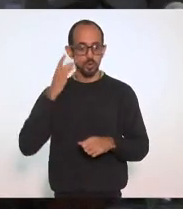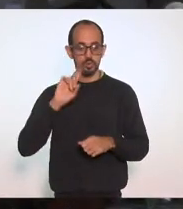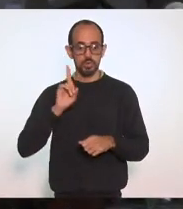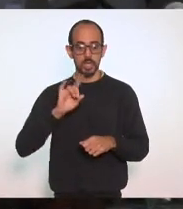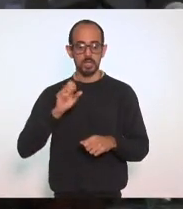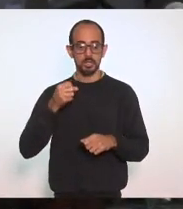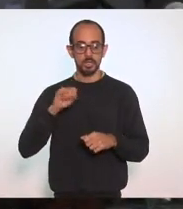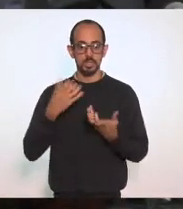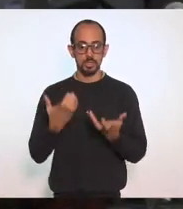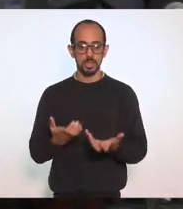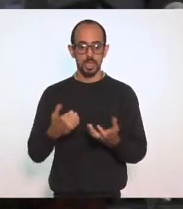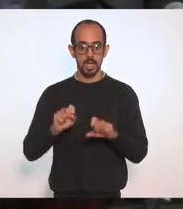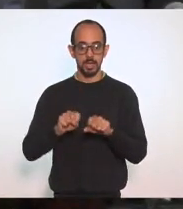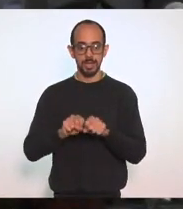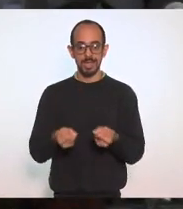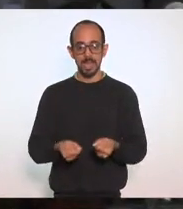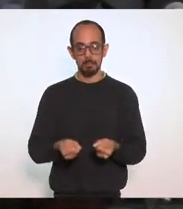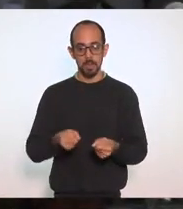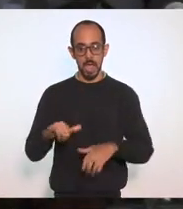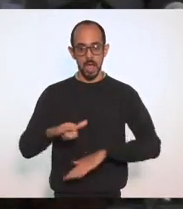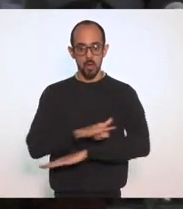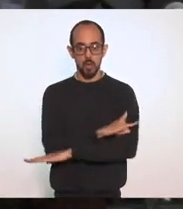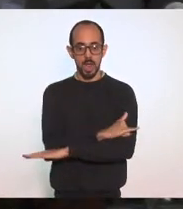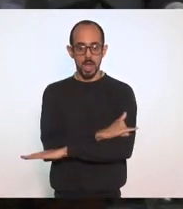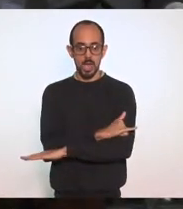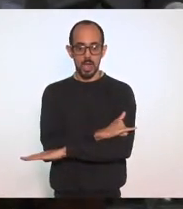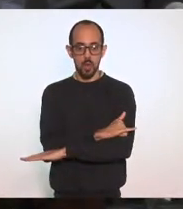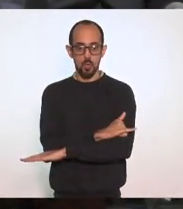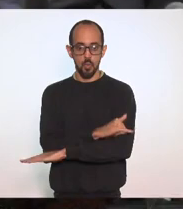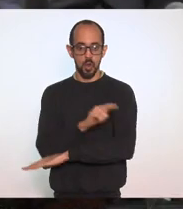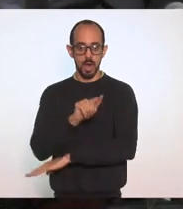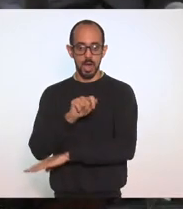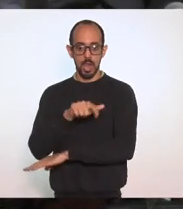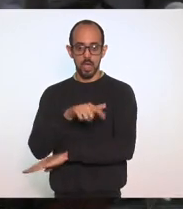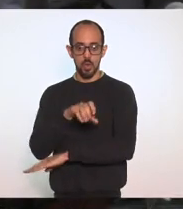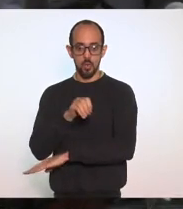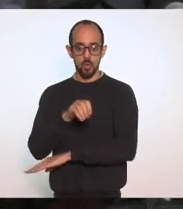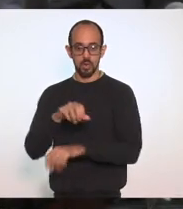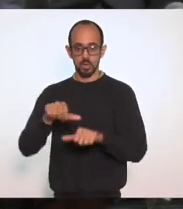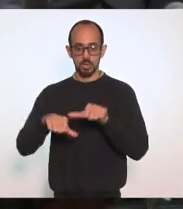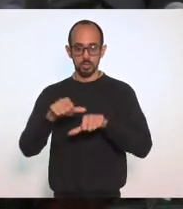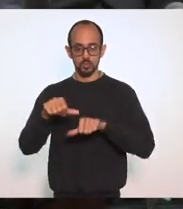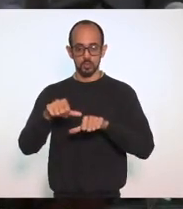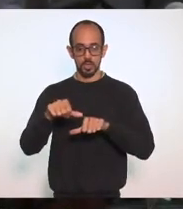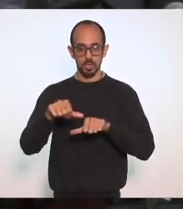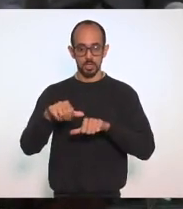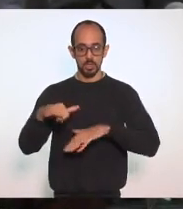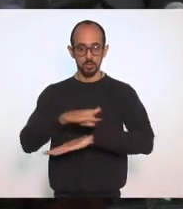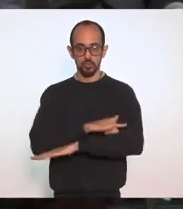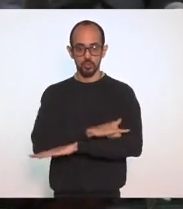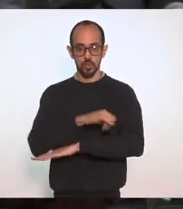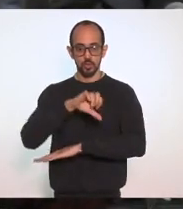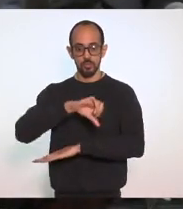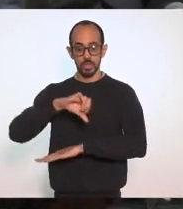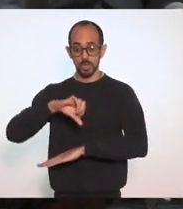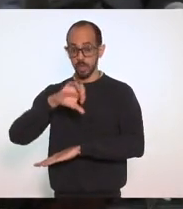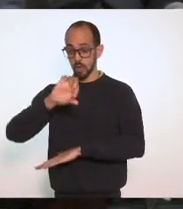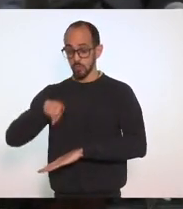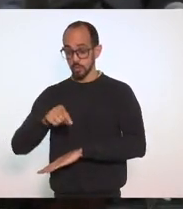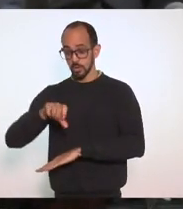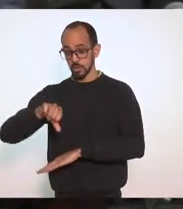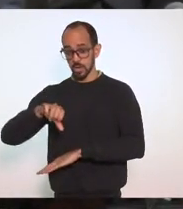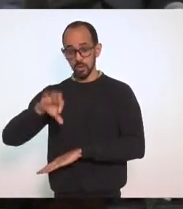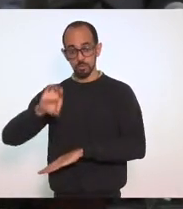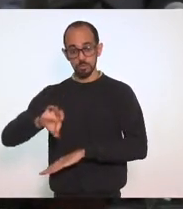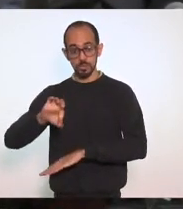concessão do Galeão, que transferiram 99,9% dos voos do Galeão para